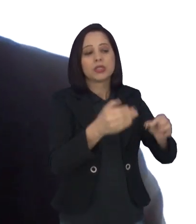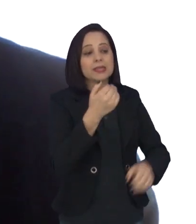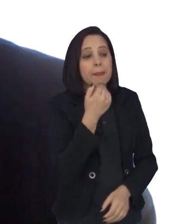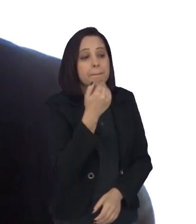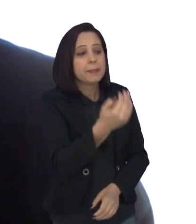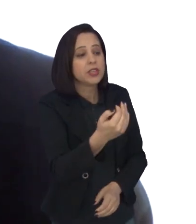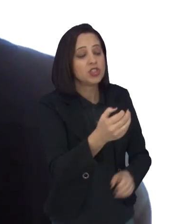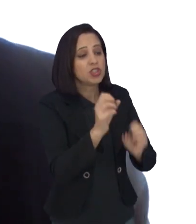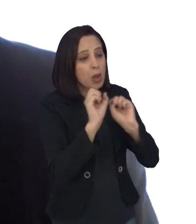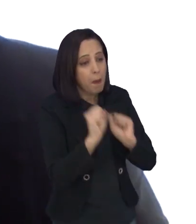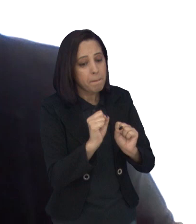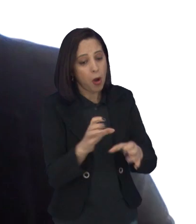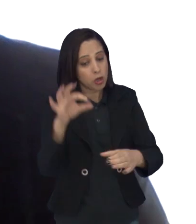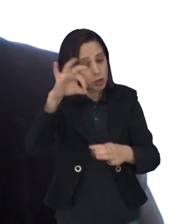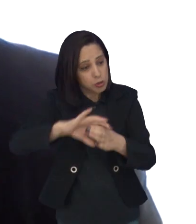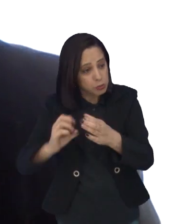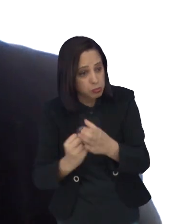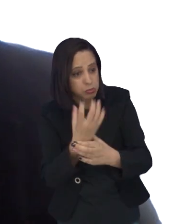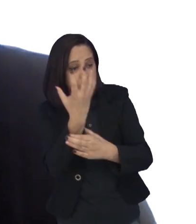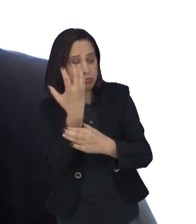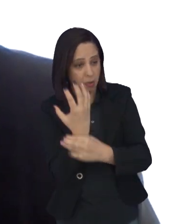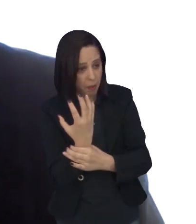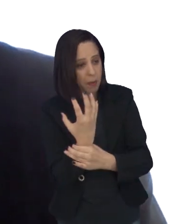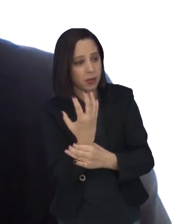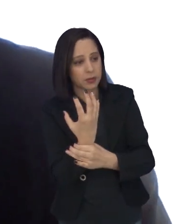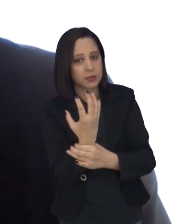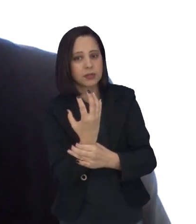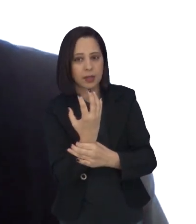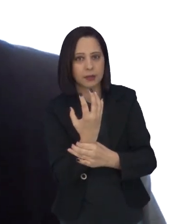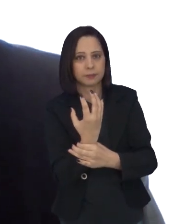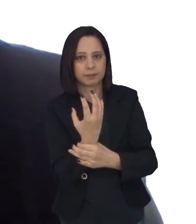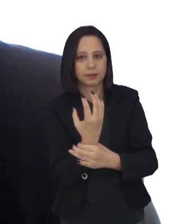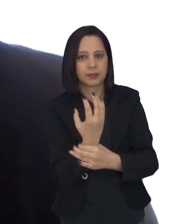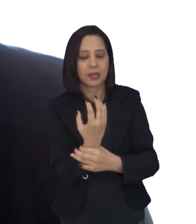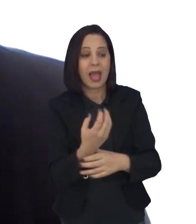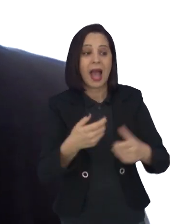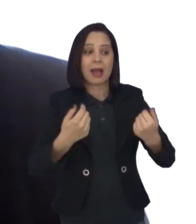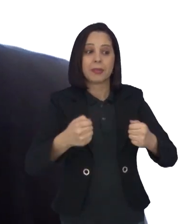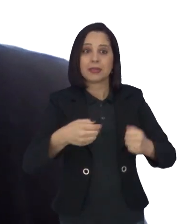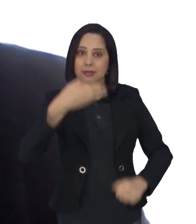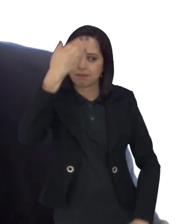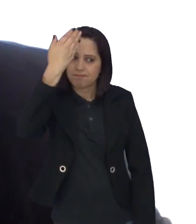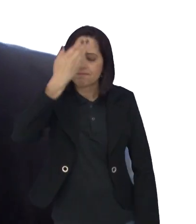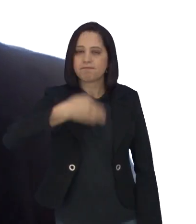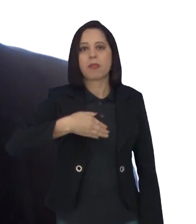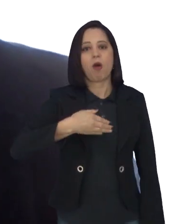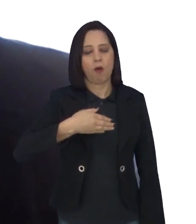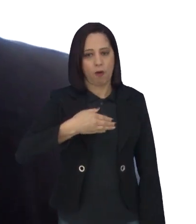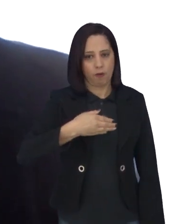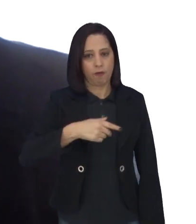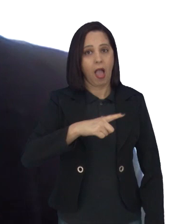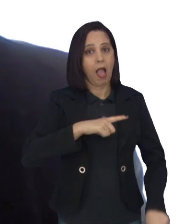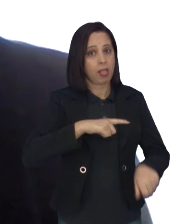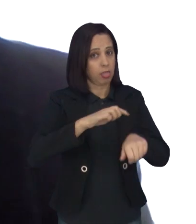né? Então, quando ela pede essa autorização na justiça, ela tem que demonstrar que ela tem uma